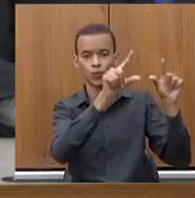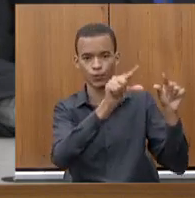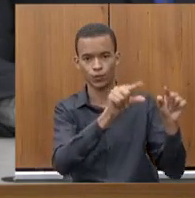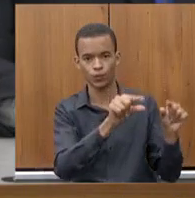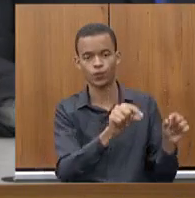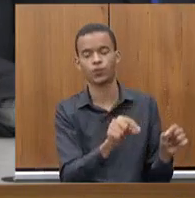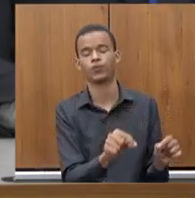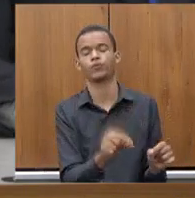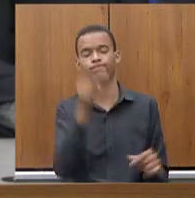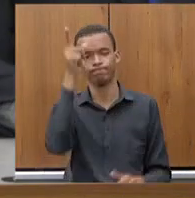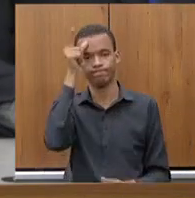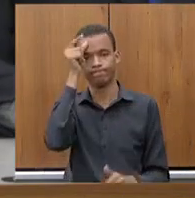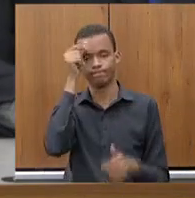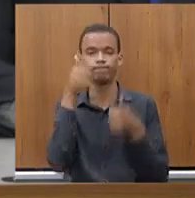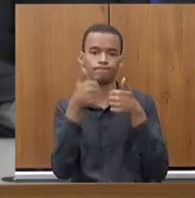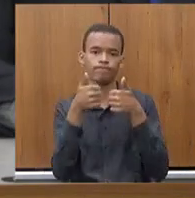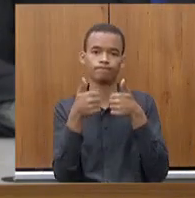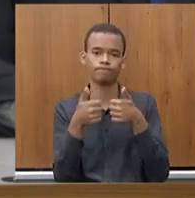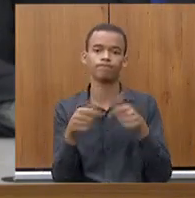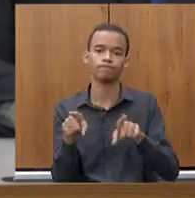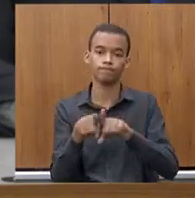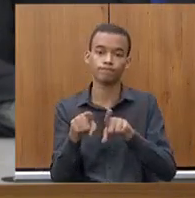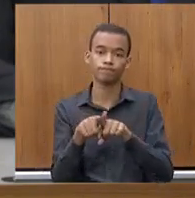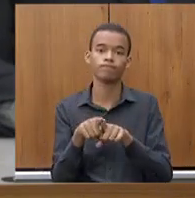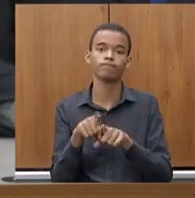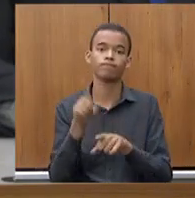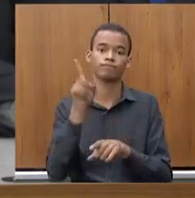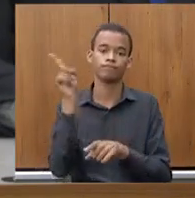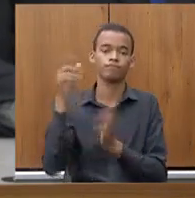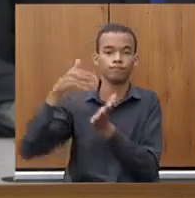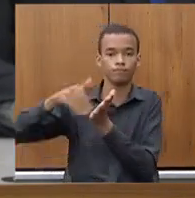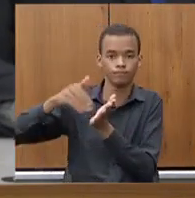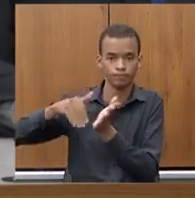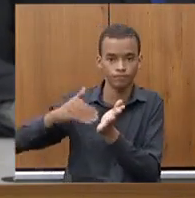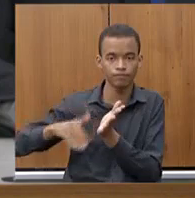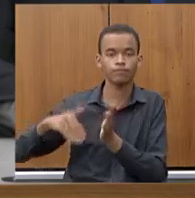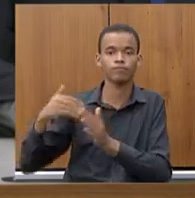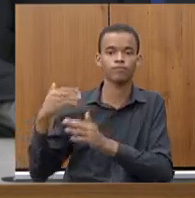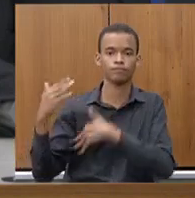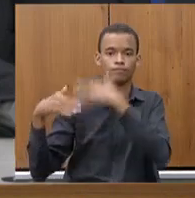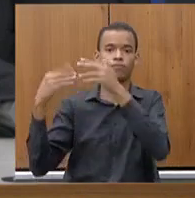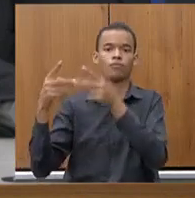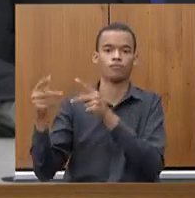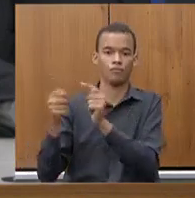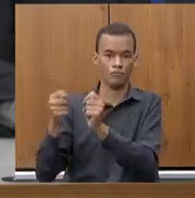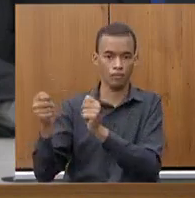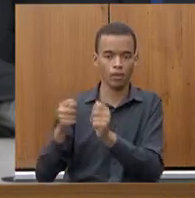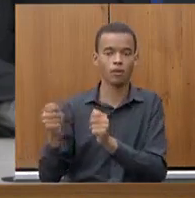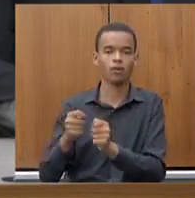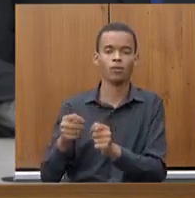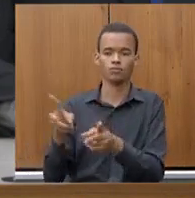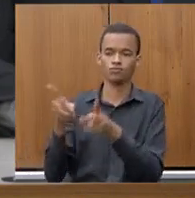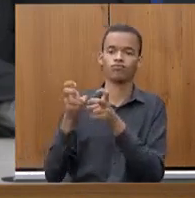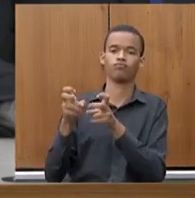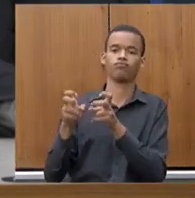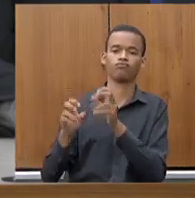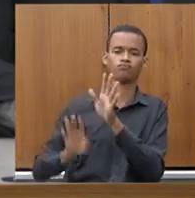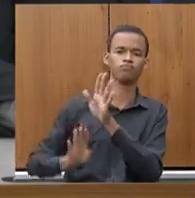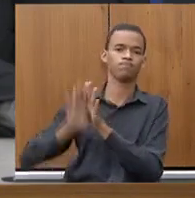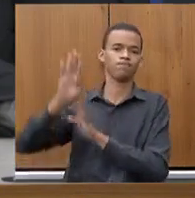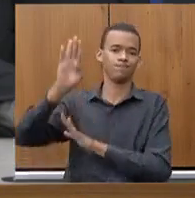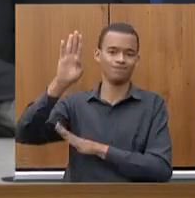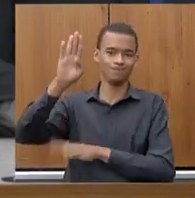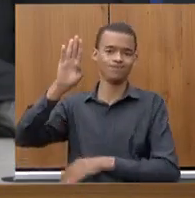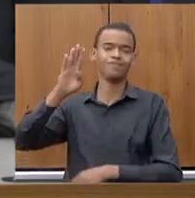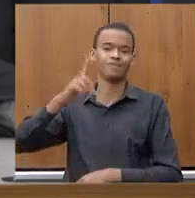muito positivo, e aí, Fernando, lá na nossa Secretaria do Desenvolvimento Econômico, os números são fantásticos, de investimentos,